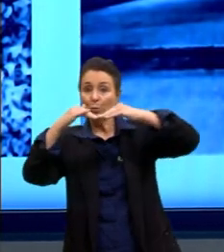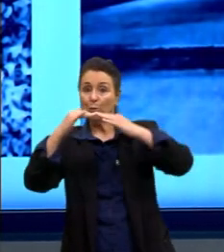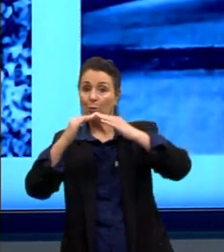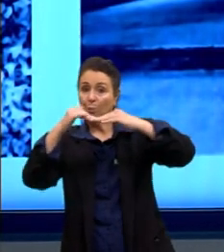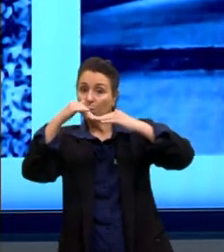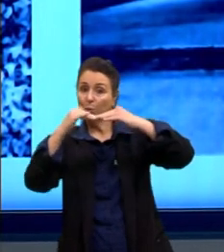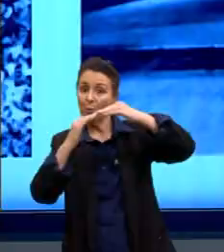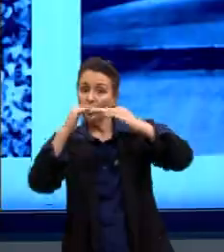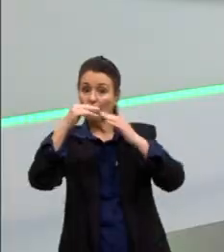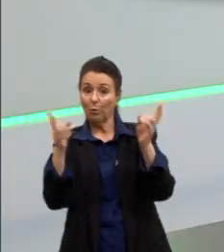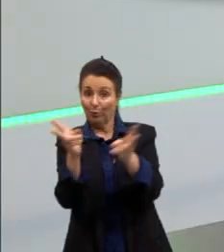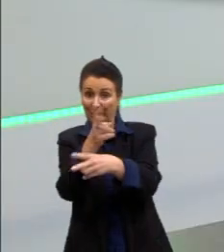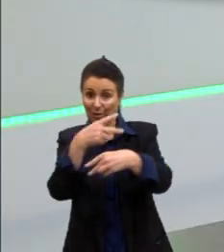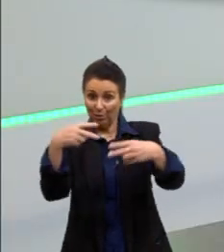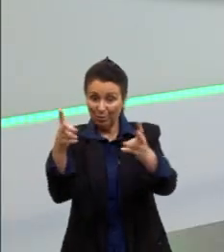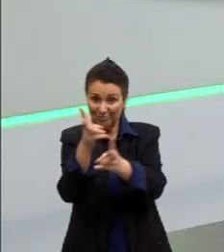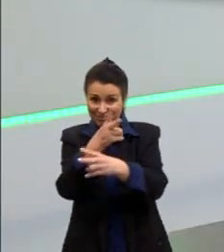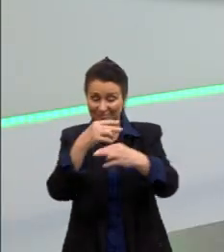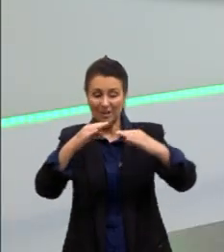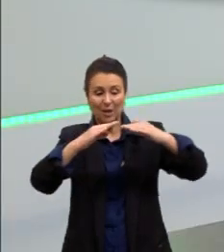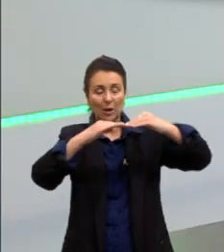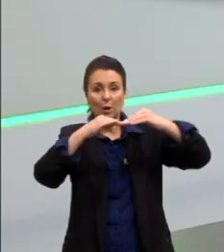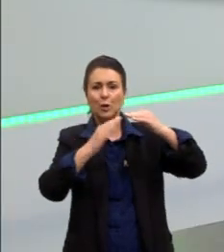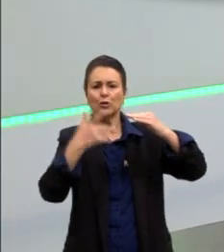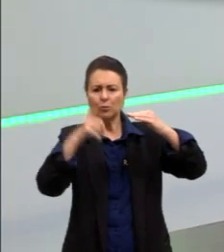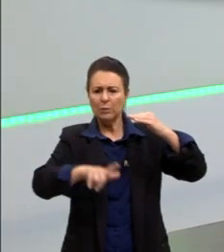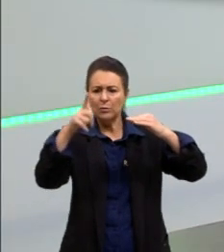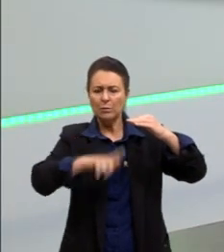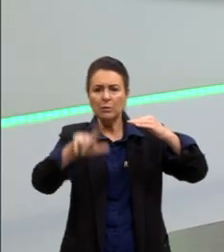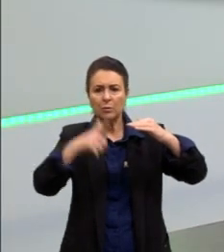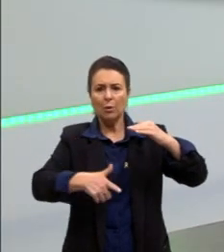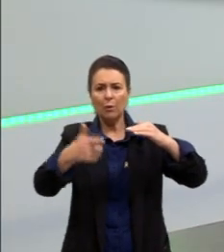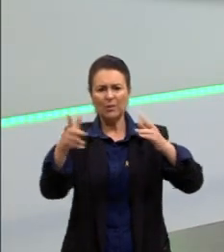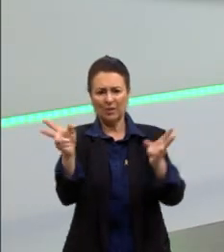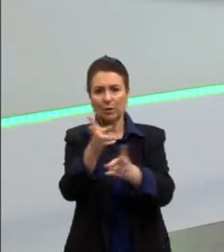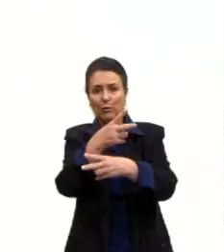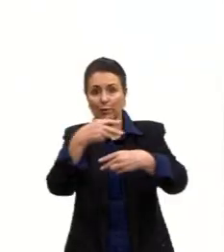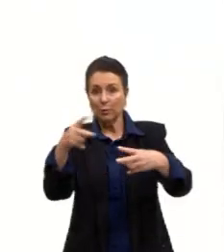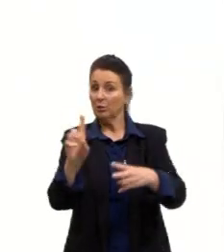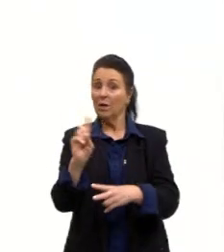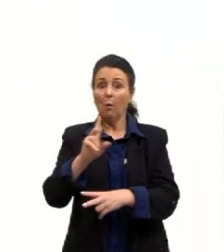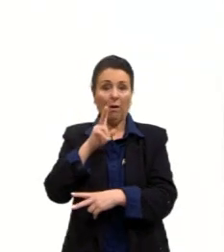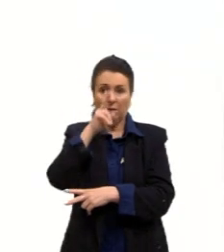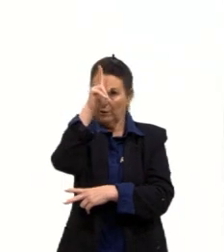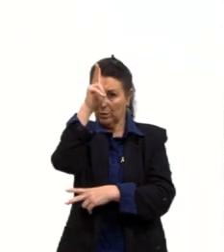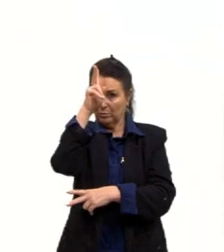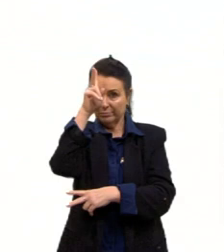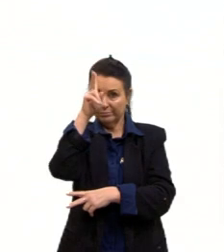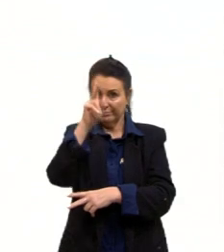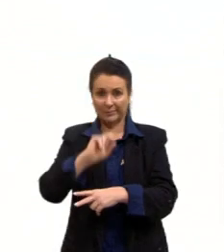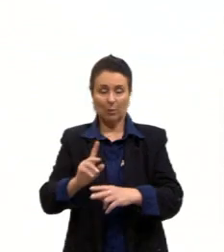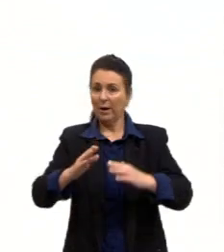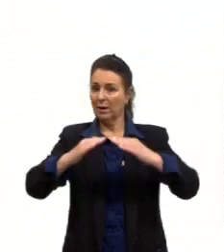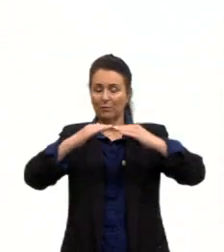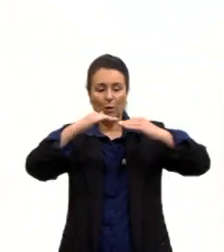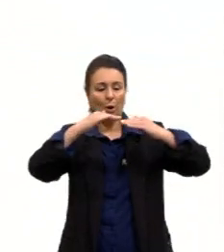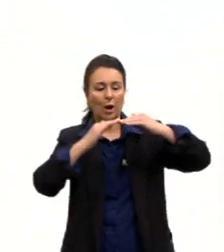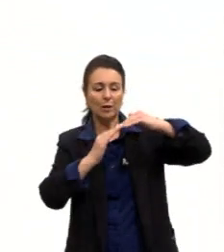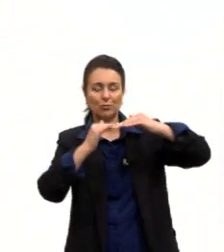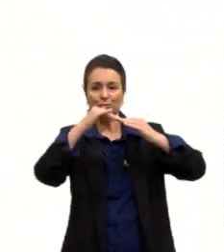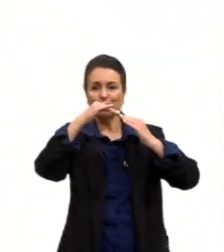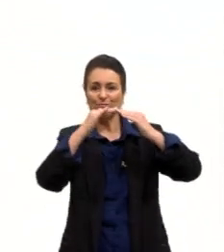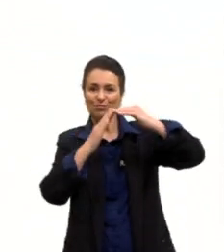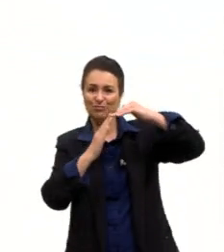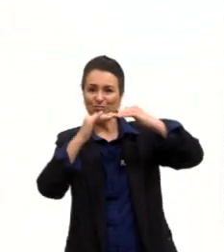por essa ressonância do vento um vento soprava então moderadamente então não era uma ventania